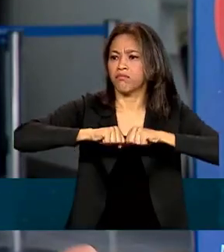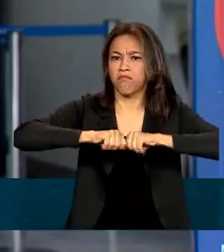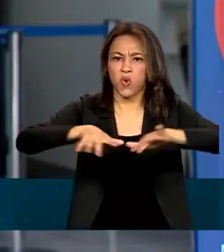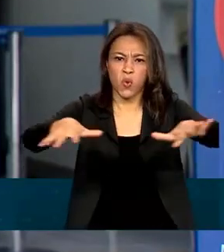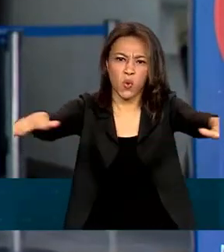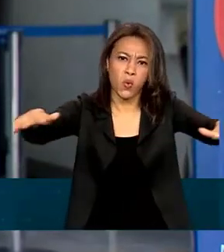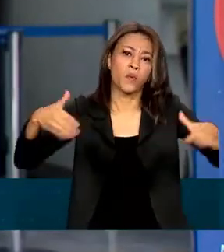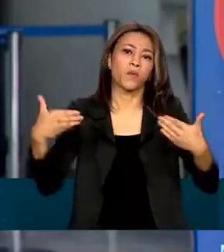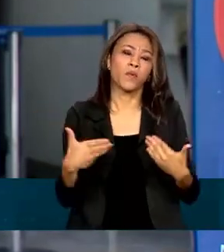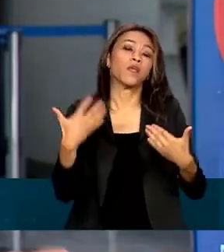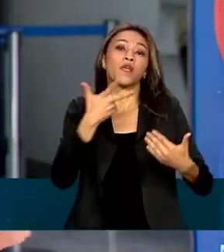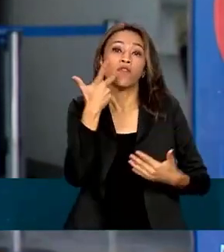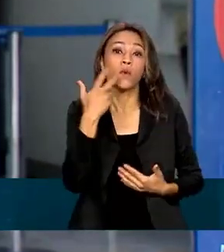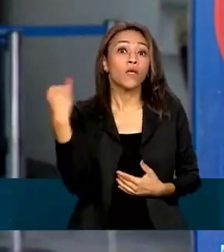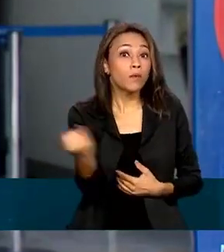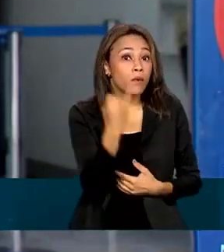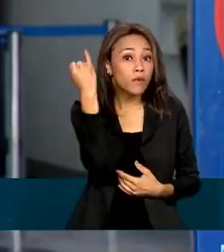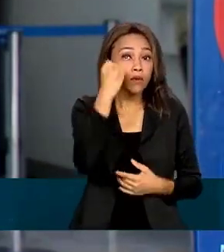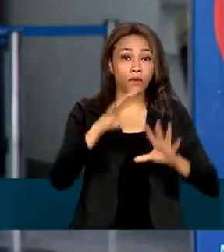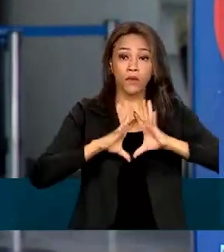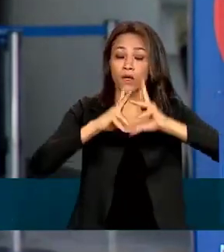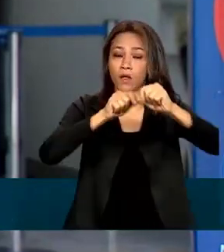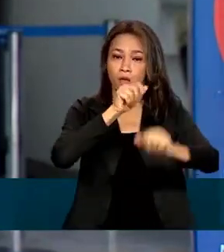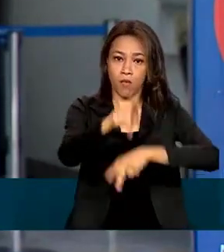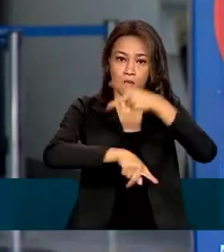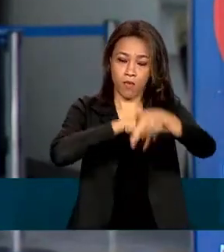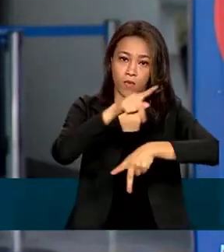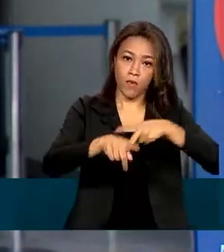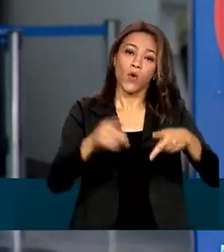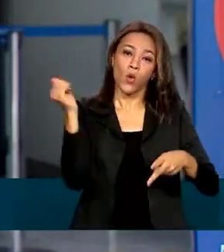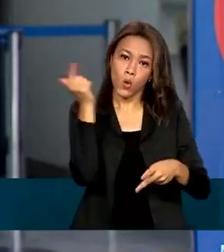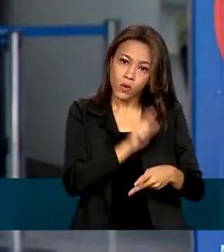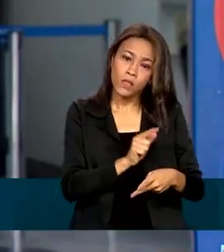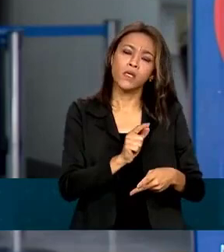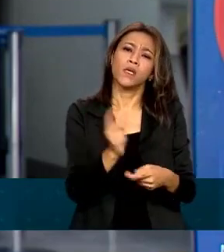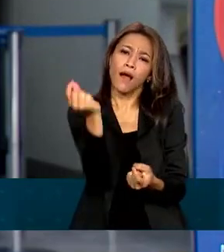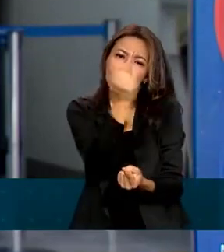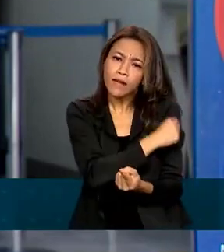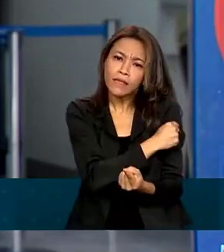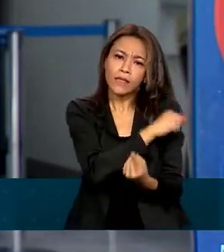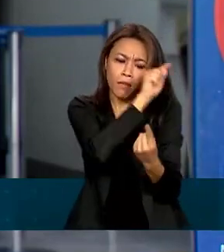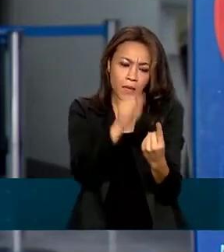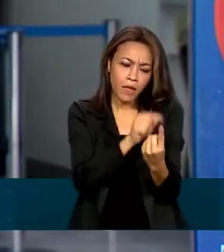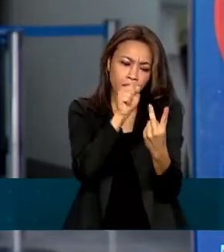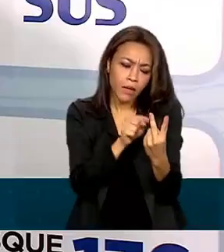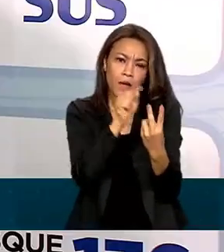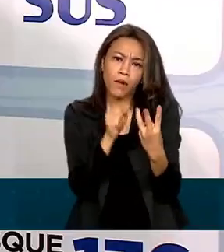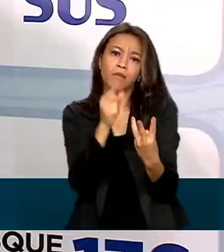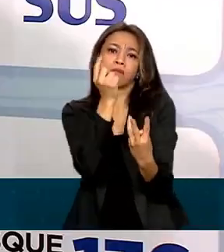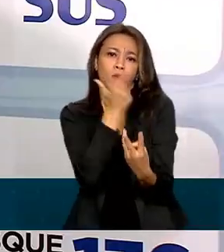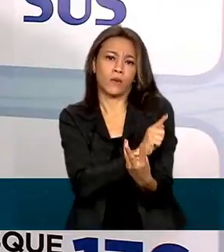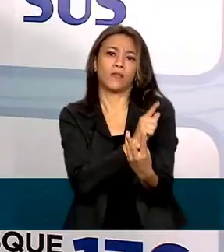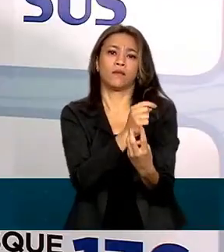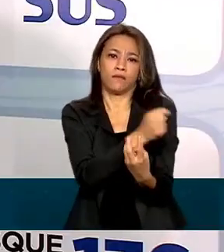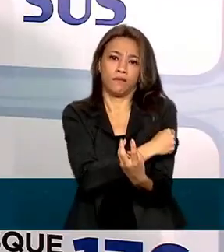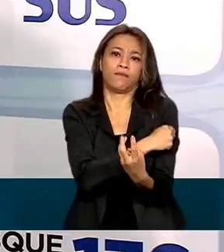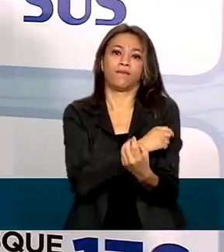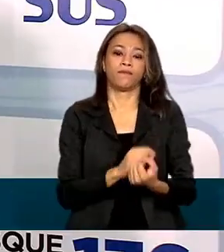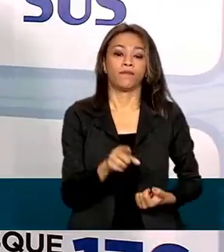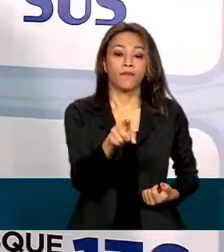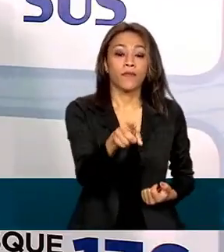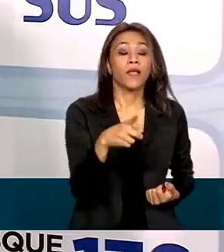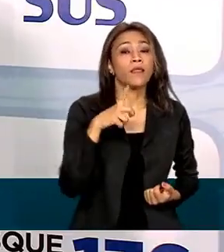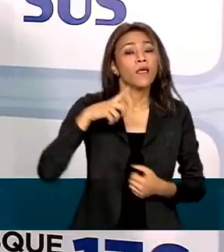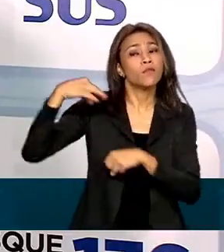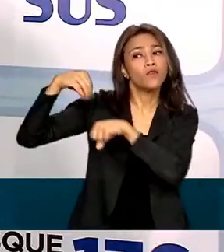destacou a importância de que toda a população conclua o esquema vacinal contra a Covid-19. O nós temos de informação